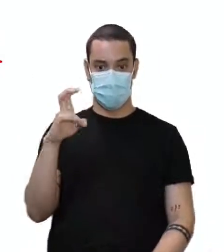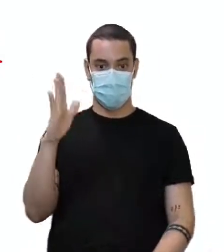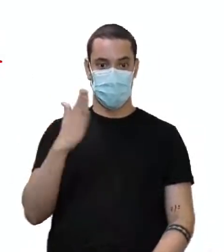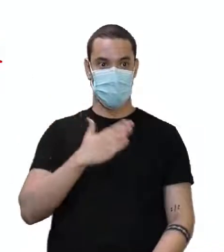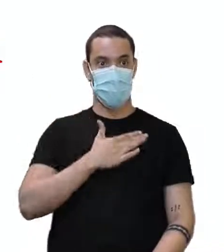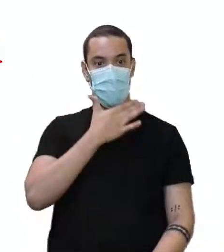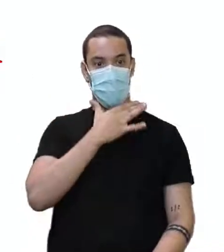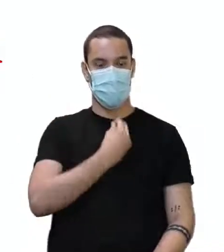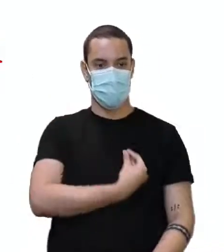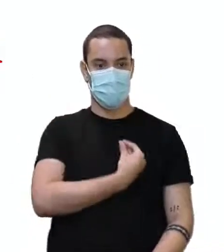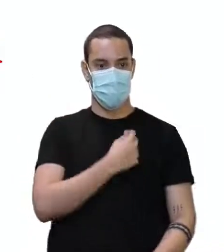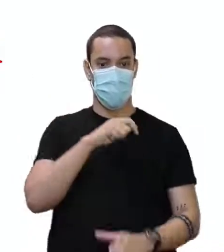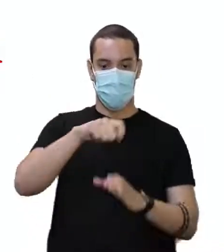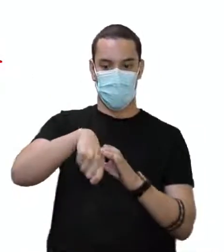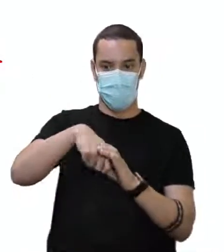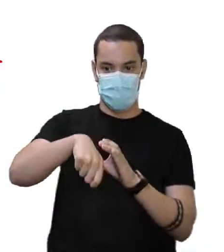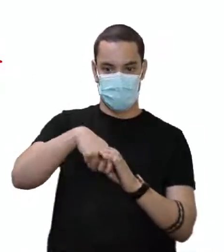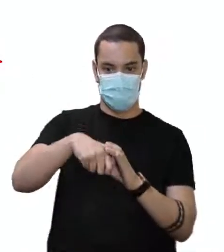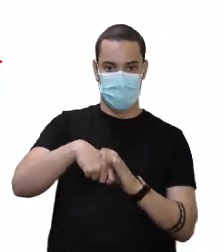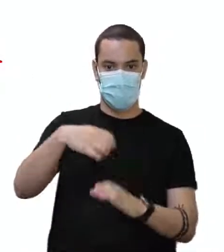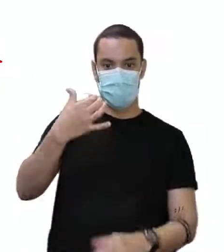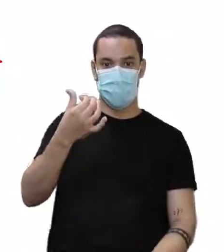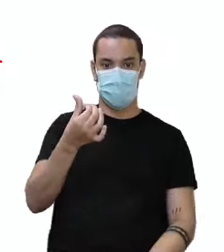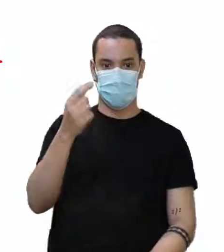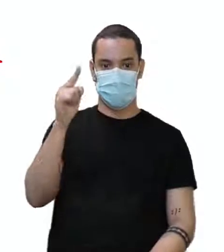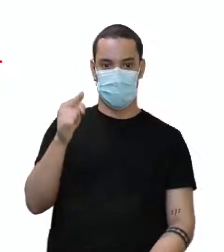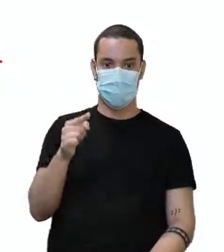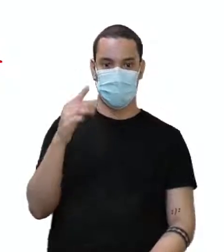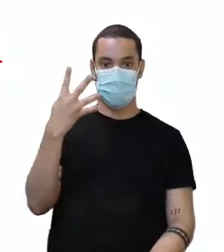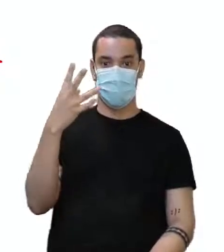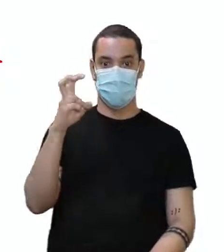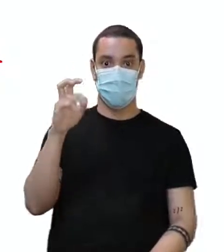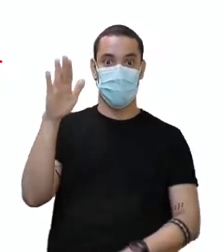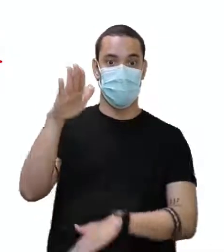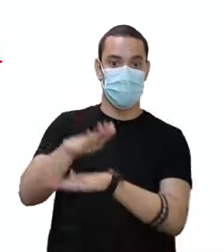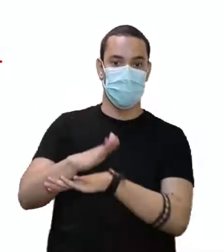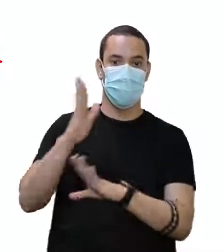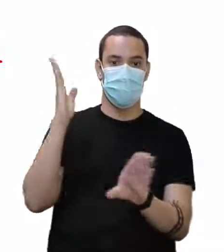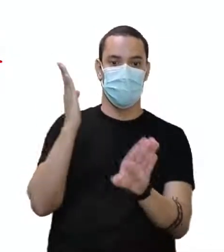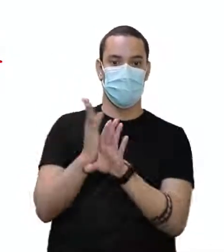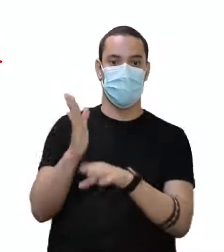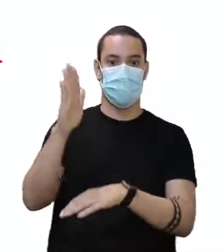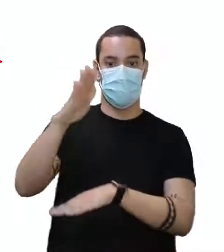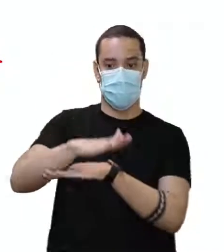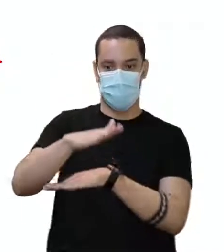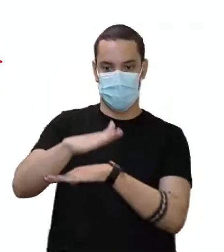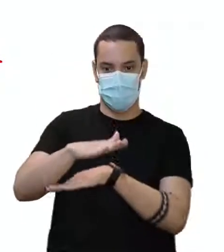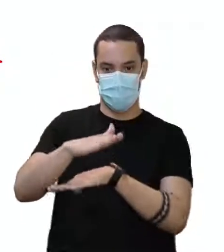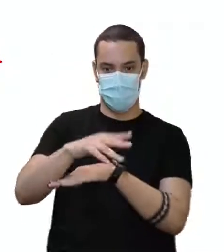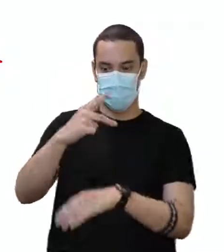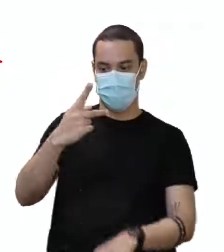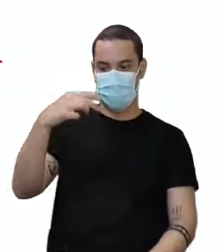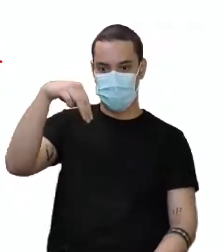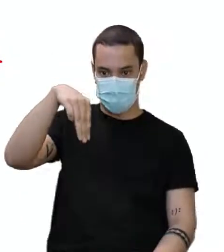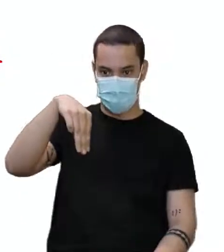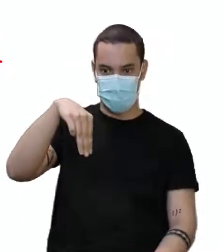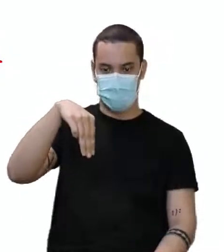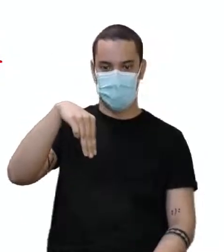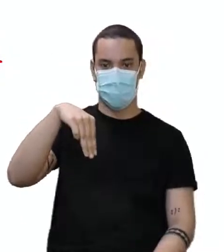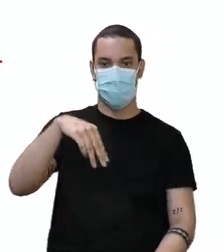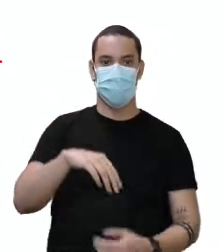estavam cozinhando às 6h45 da tarde. Por causa do PM aí eu achei melhor falar tarde, noite.